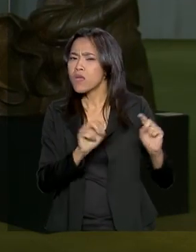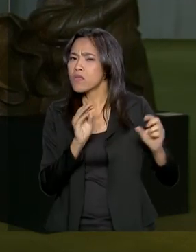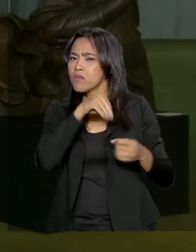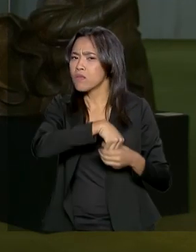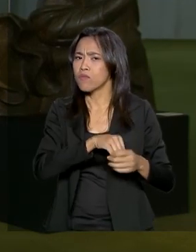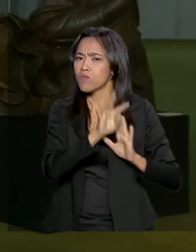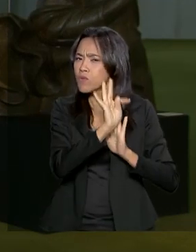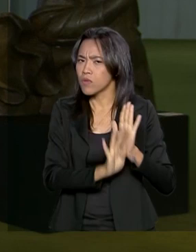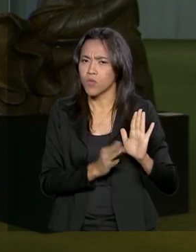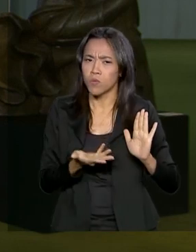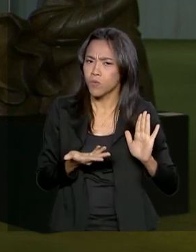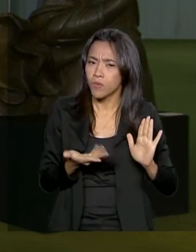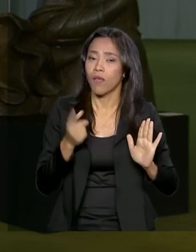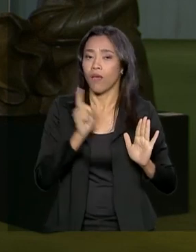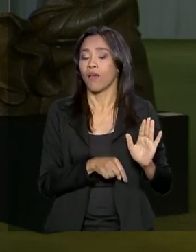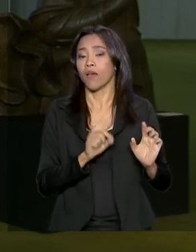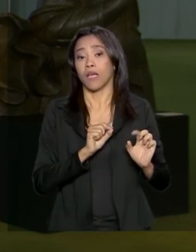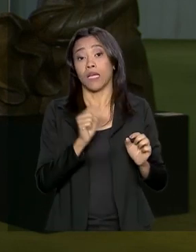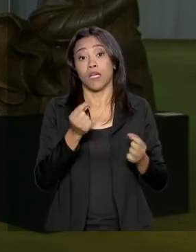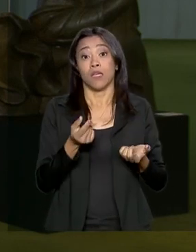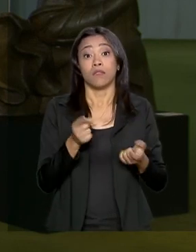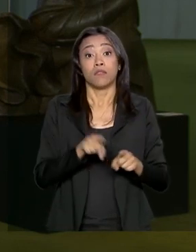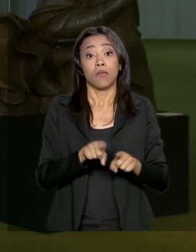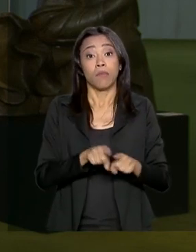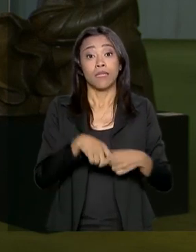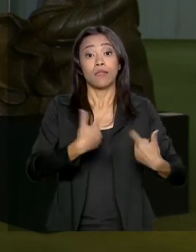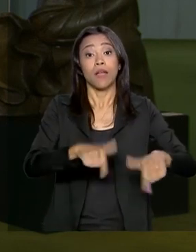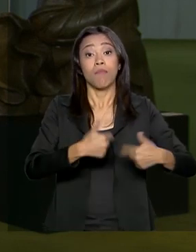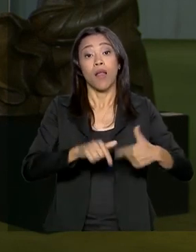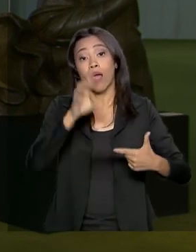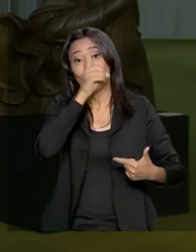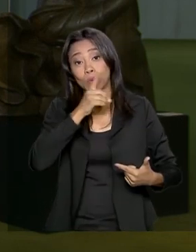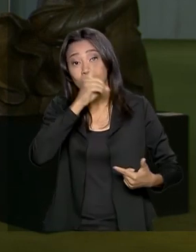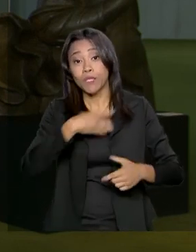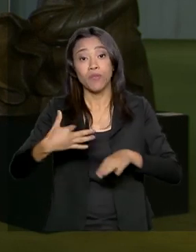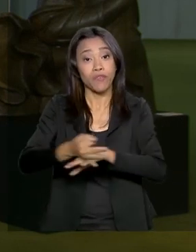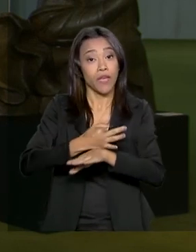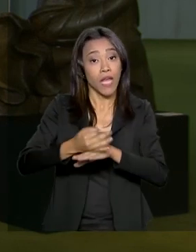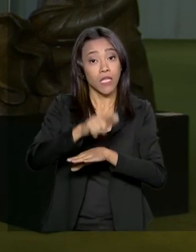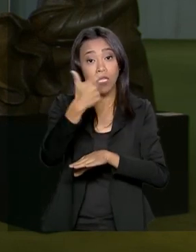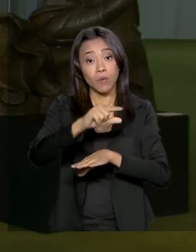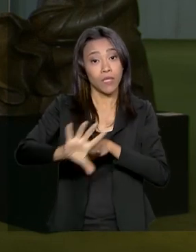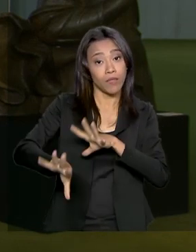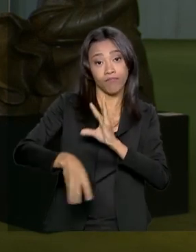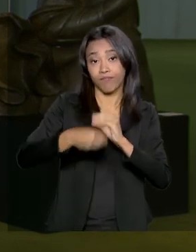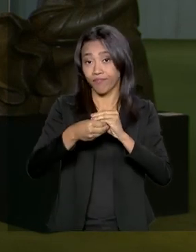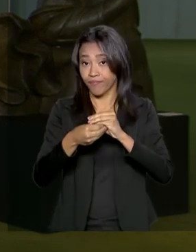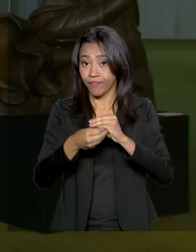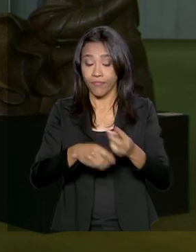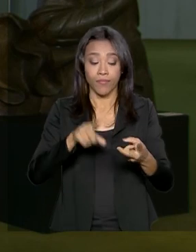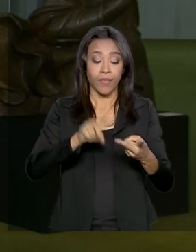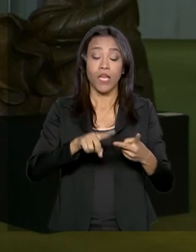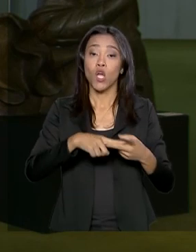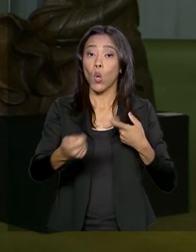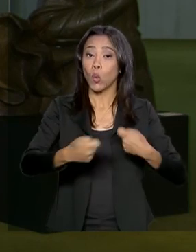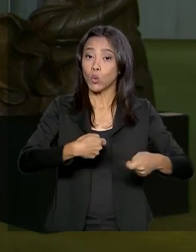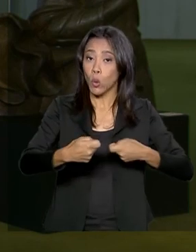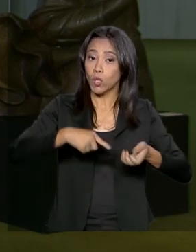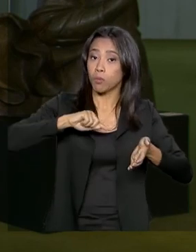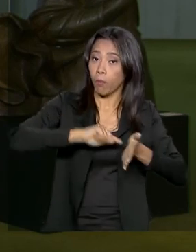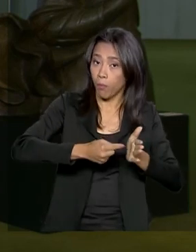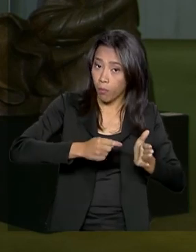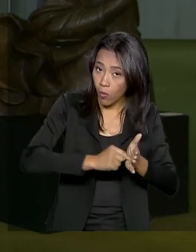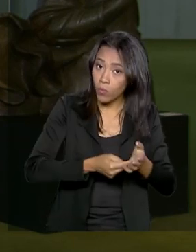por exemplo, a liberação do trabalho aos domingos e feriários sem adicional. E o controle de ponto e horário de